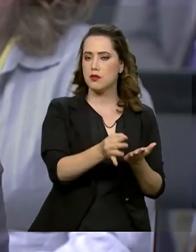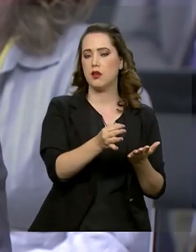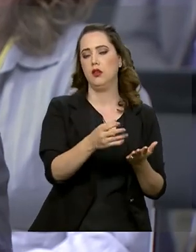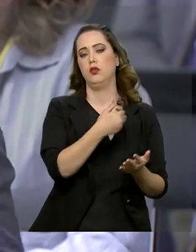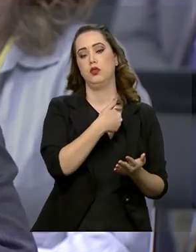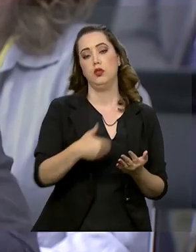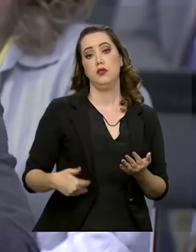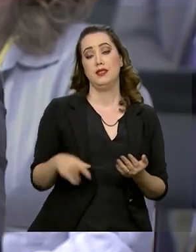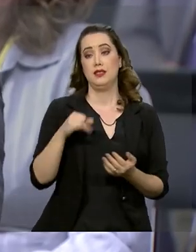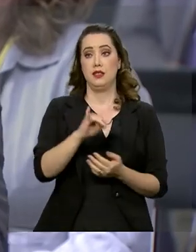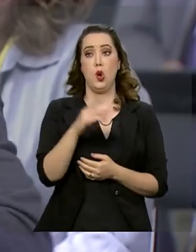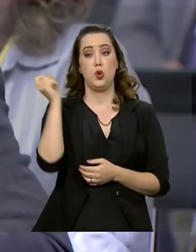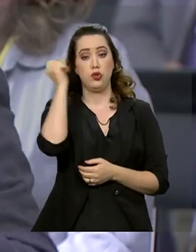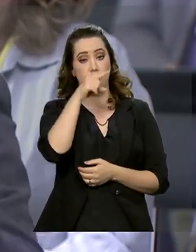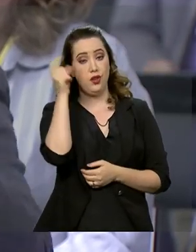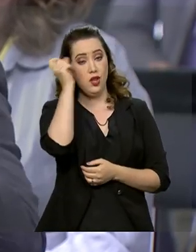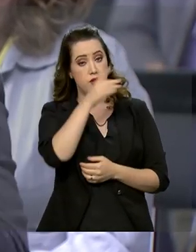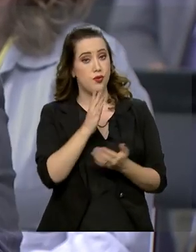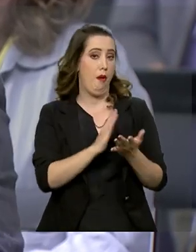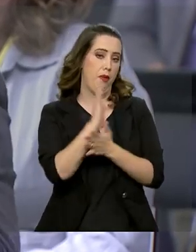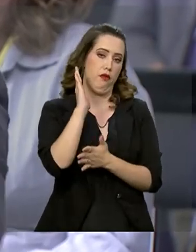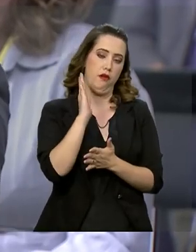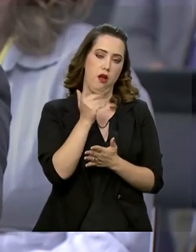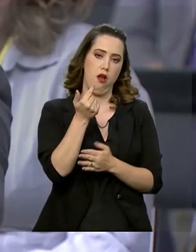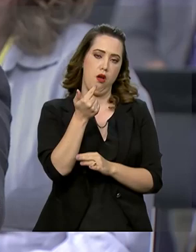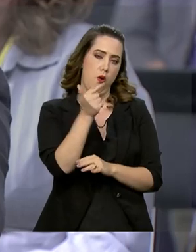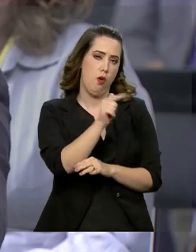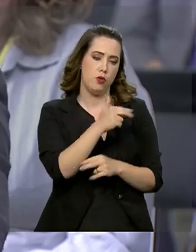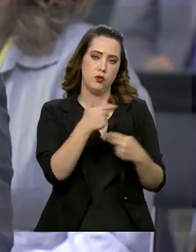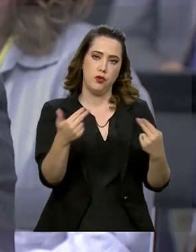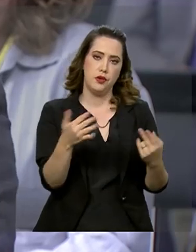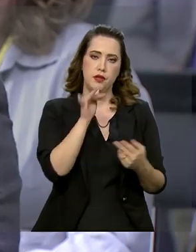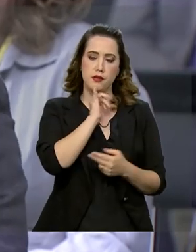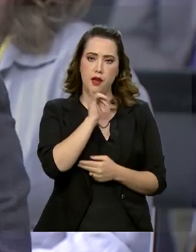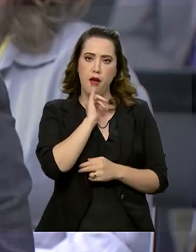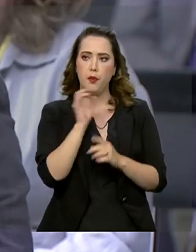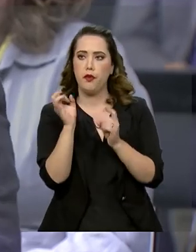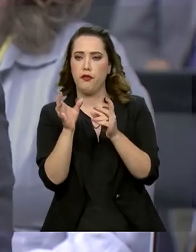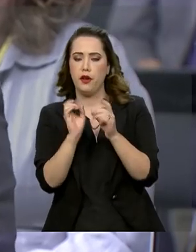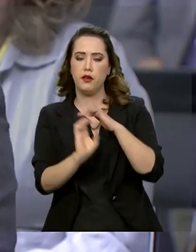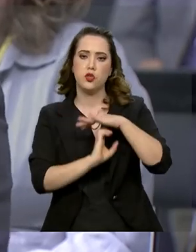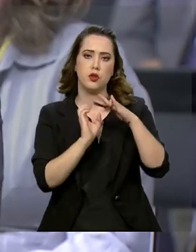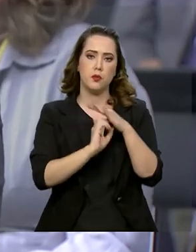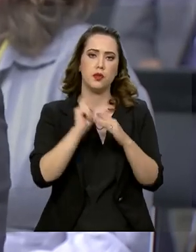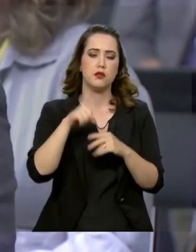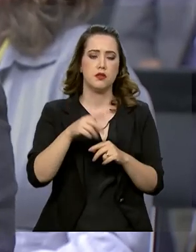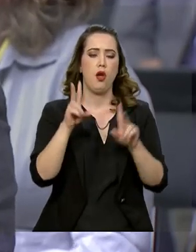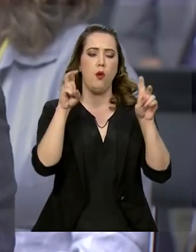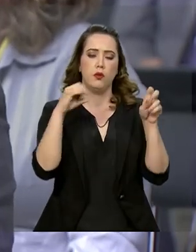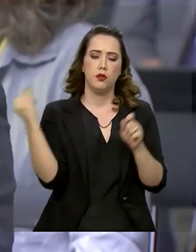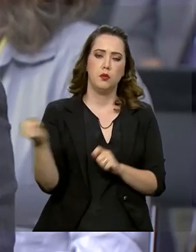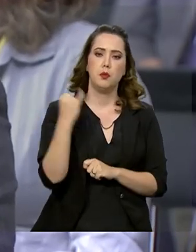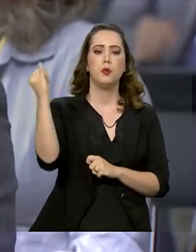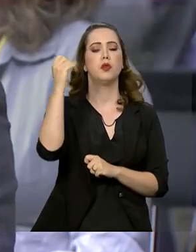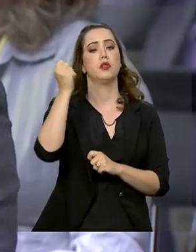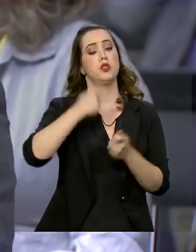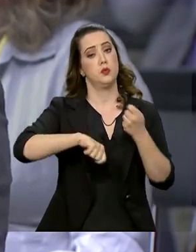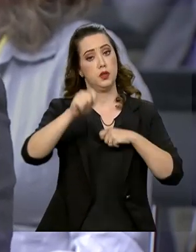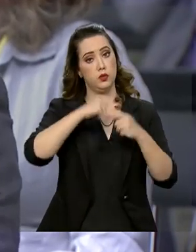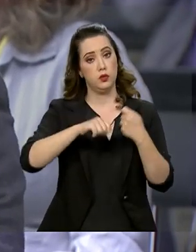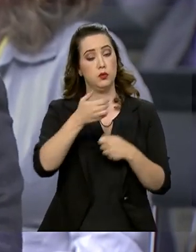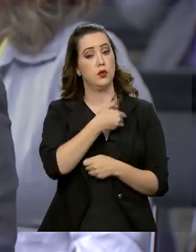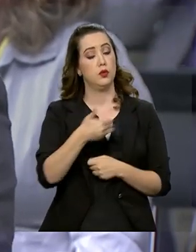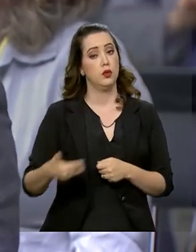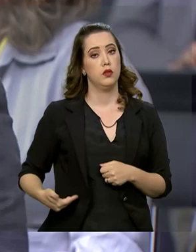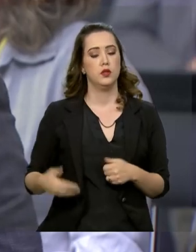governo, que senão teria muita dificuldade de aprovar, inclusive, temas como privatização, que é um tema relevante para a equipe econômica do governo. Quer dizer,